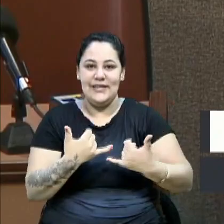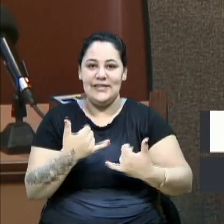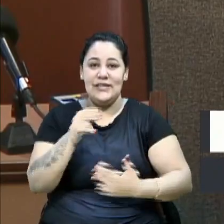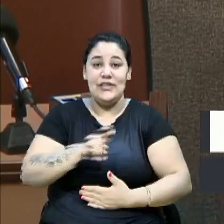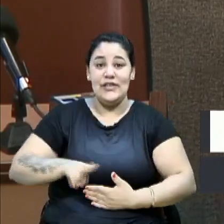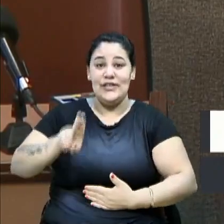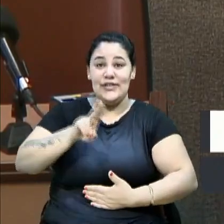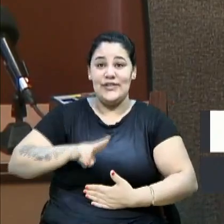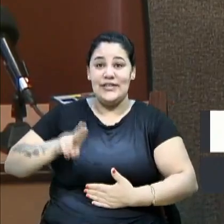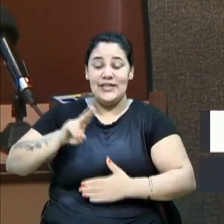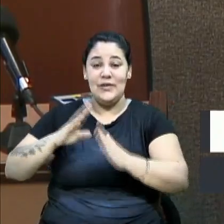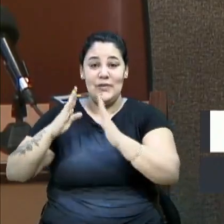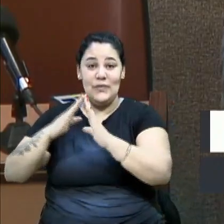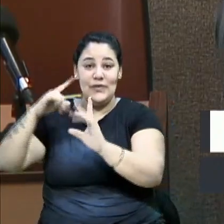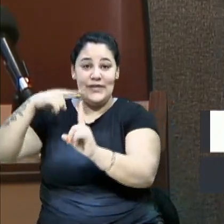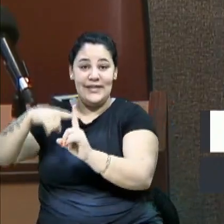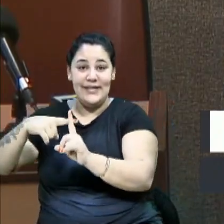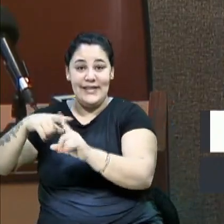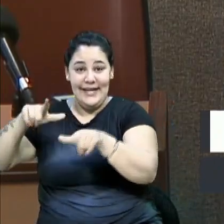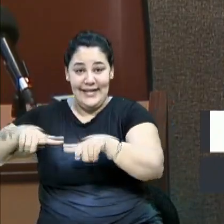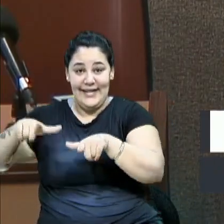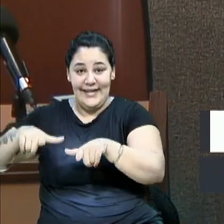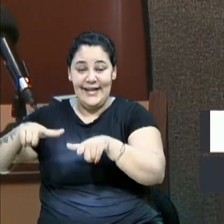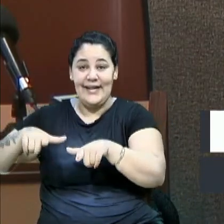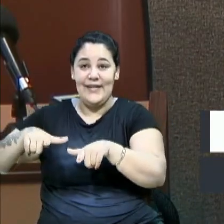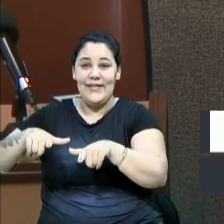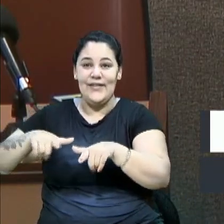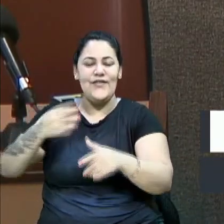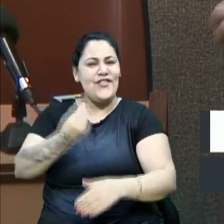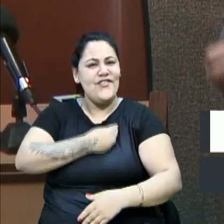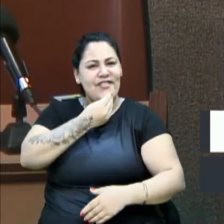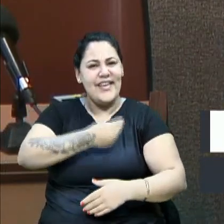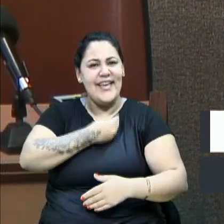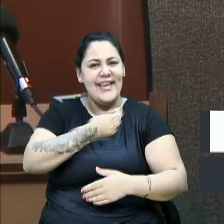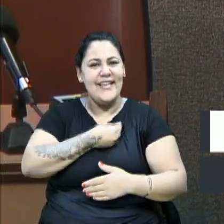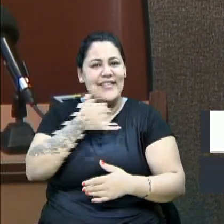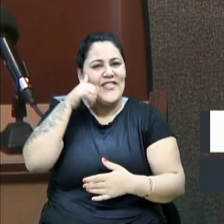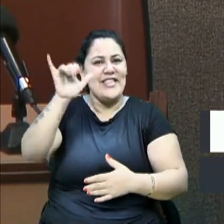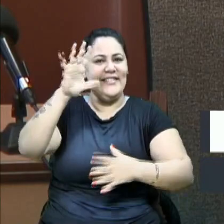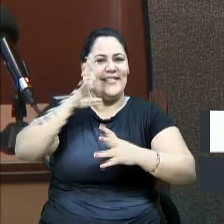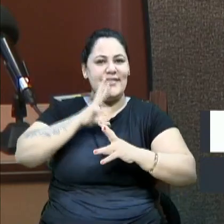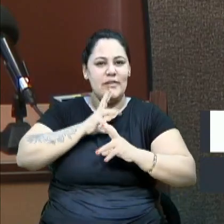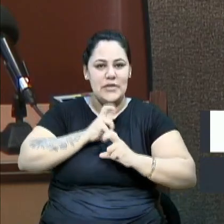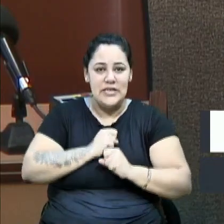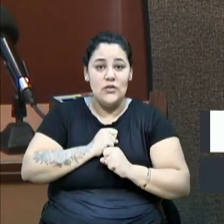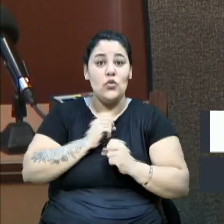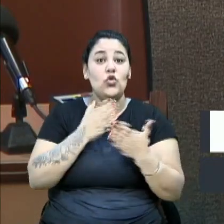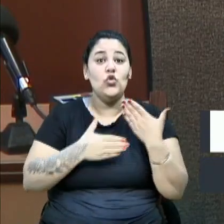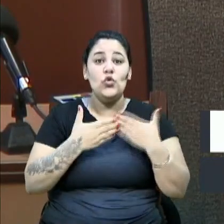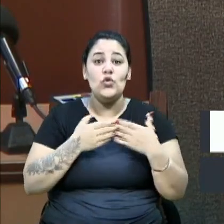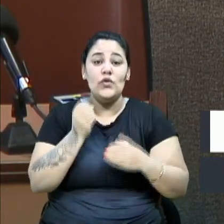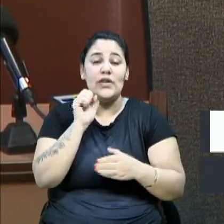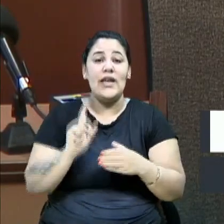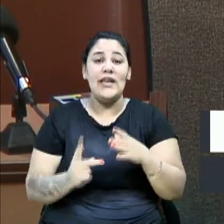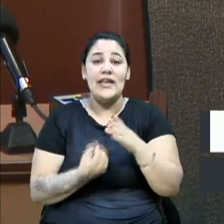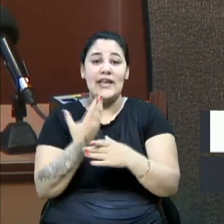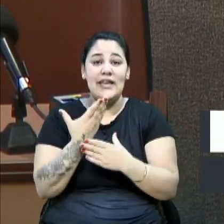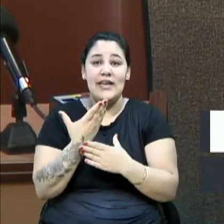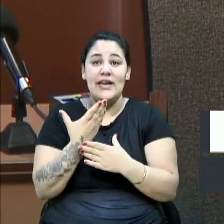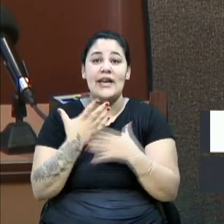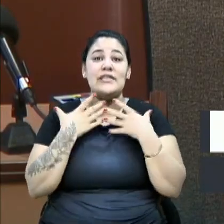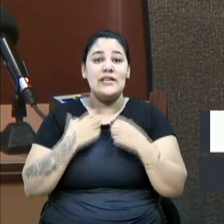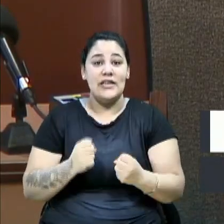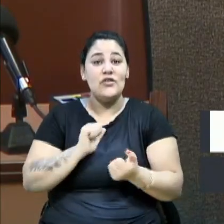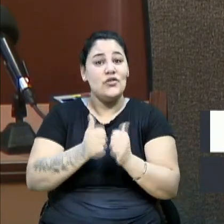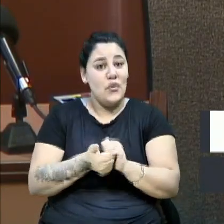salões paroquiais, vivendo a vida, tirando a depressão, tudo isso organizado pela Secretaria de Esporte e Lazer. Então, nós temos que repensar,